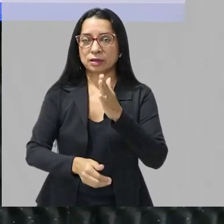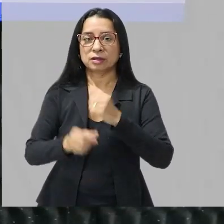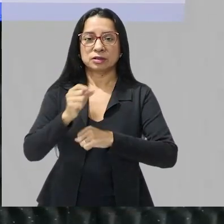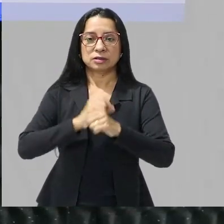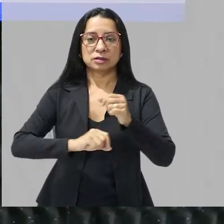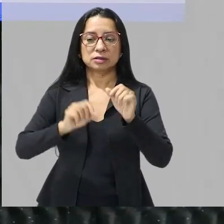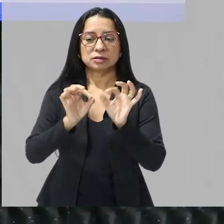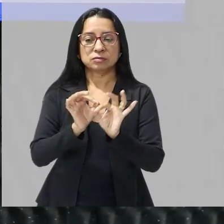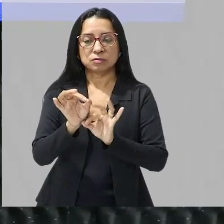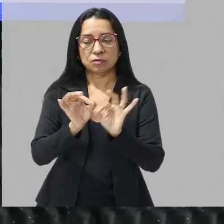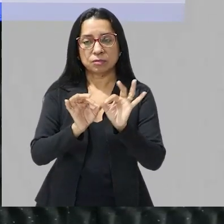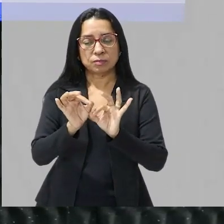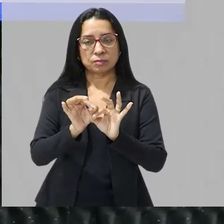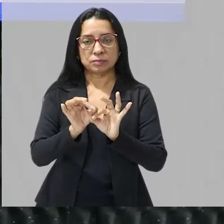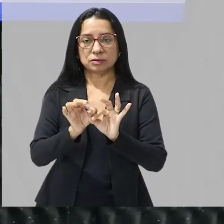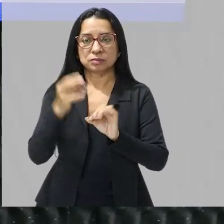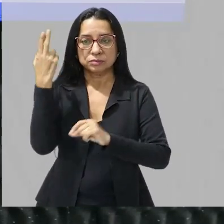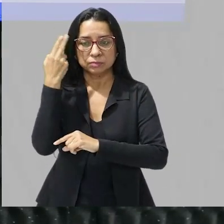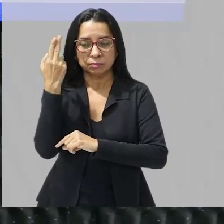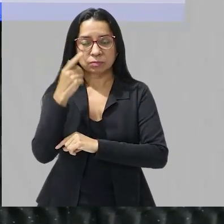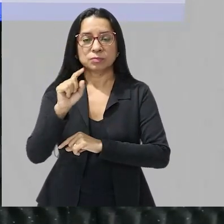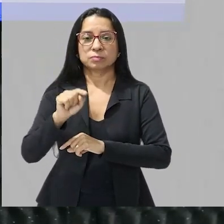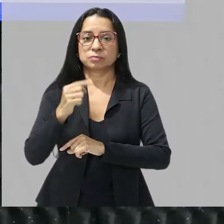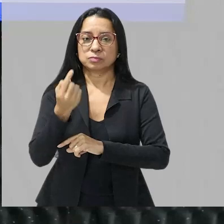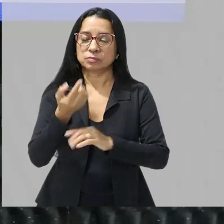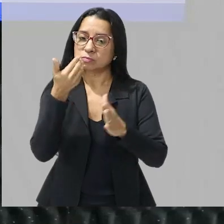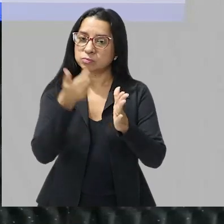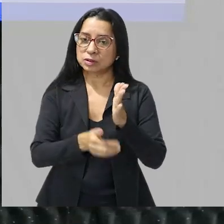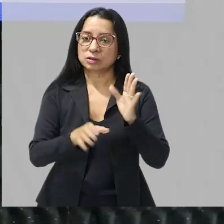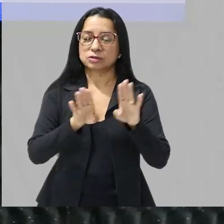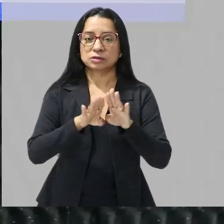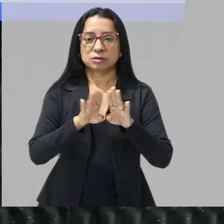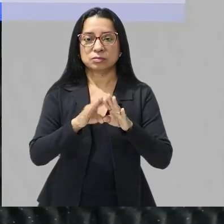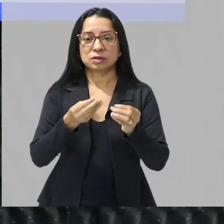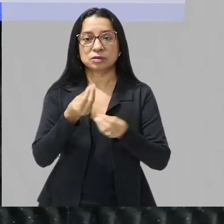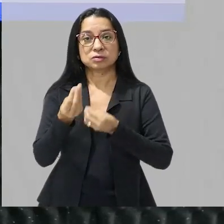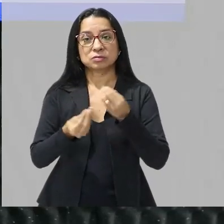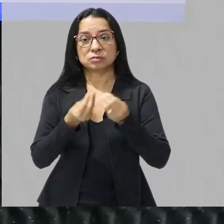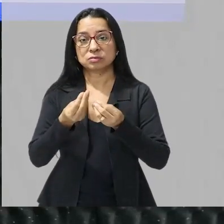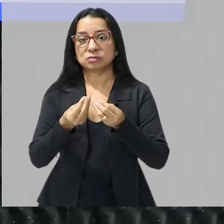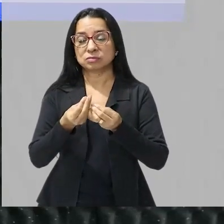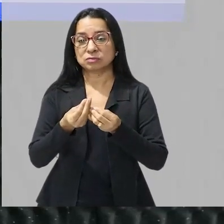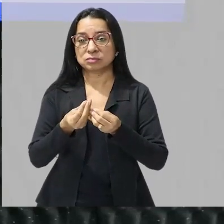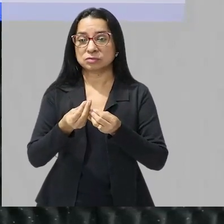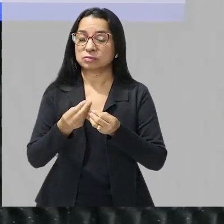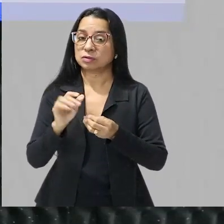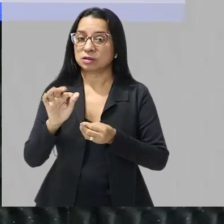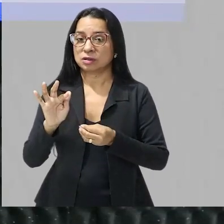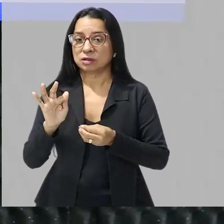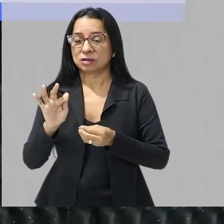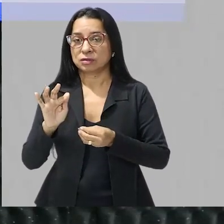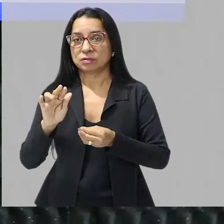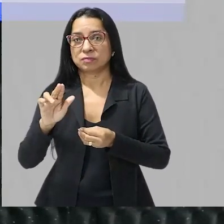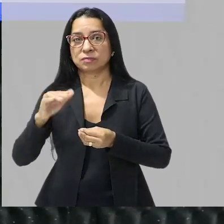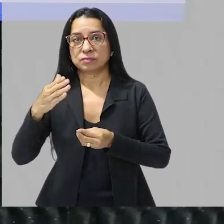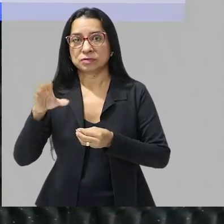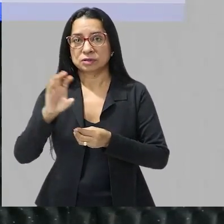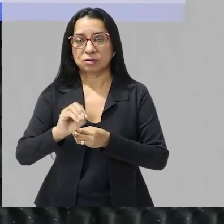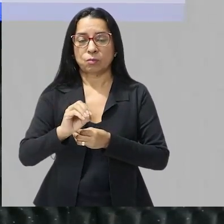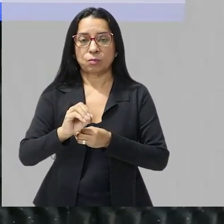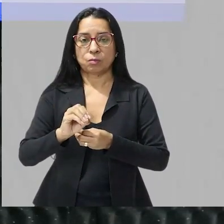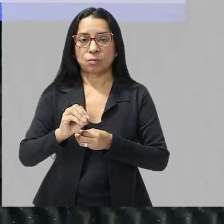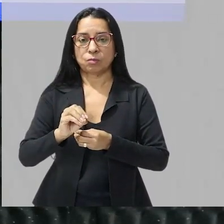formato normal dela consequentemente ela perde a sua função então esse gráfico aqui por exemplo ele